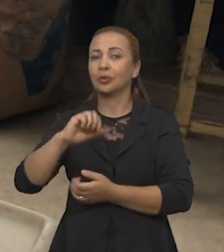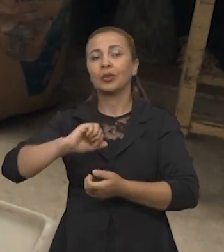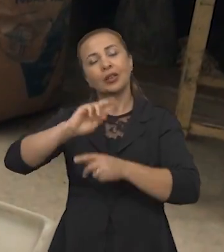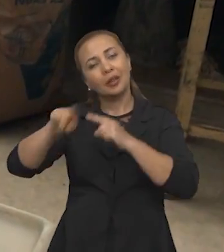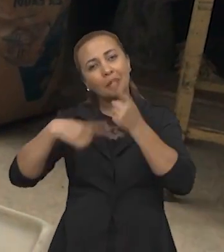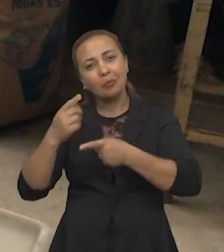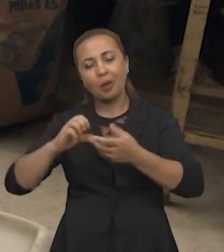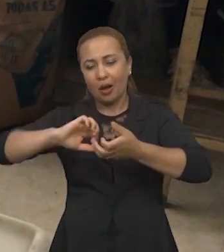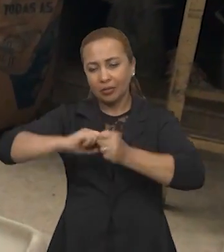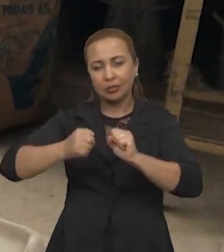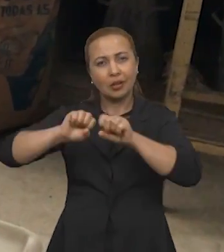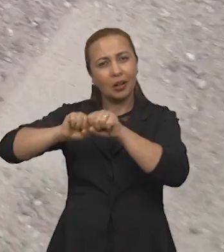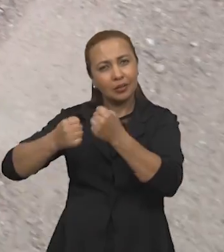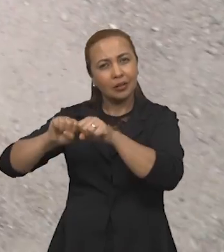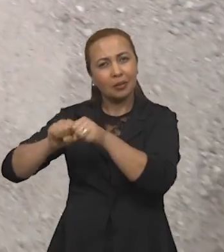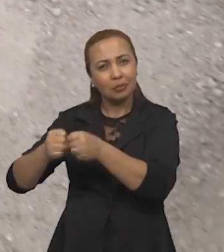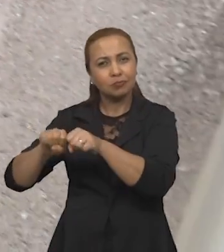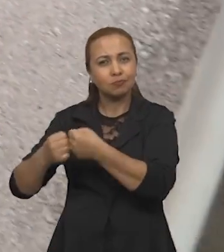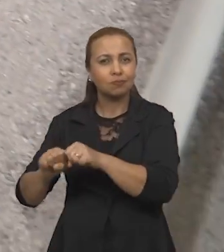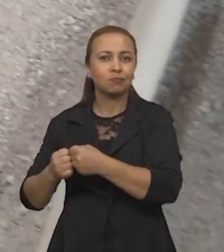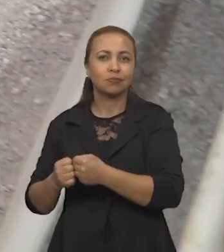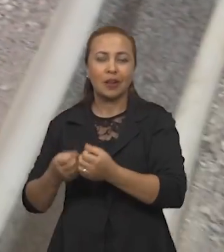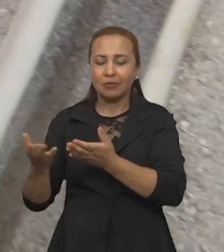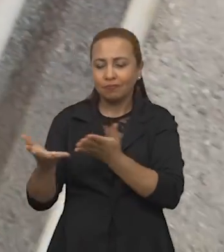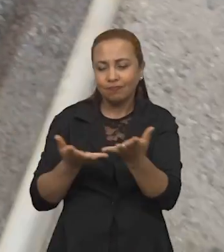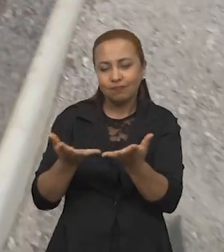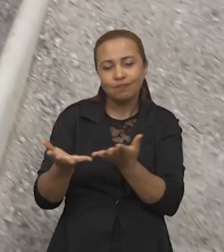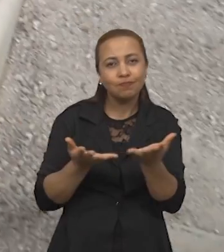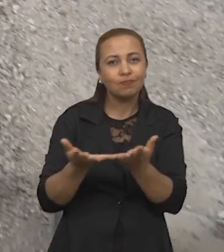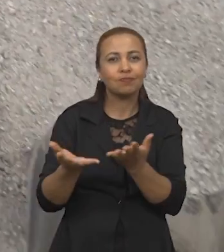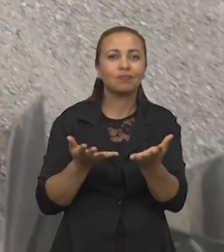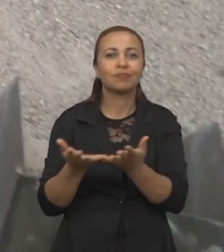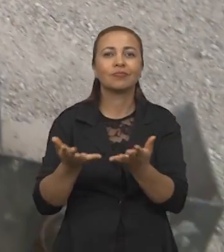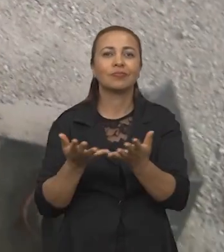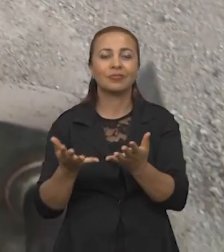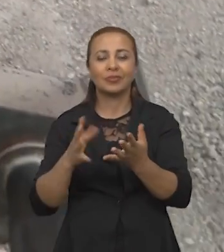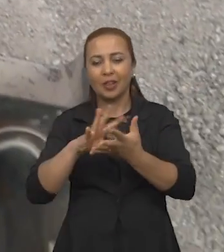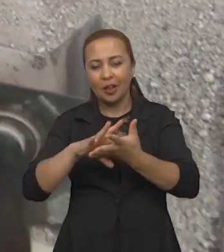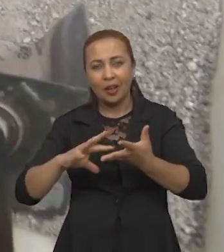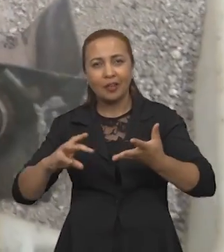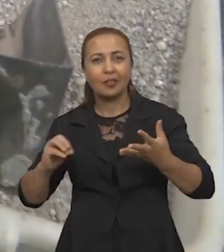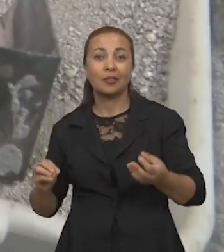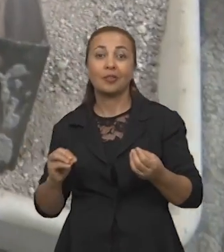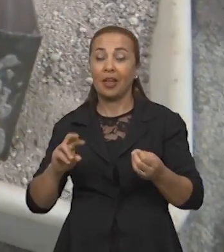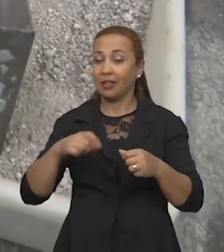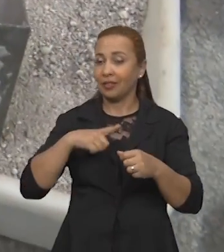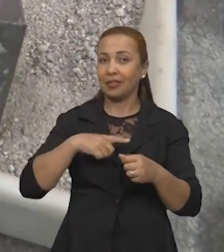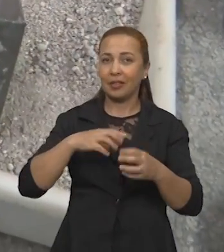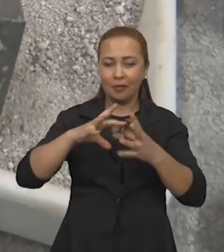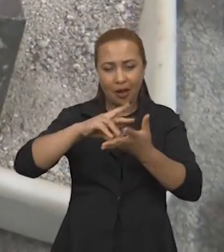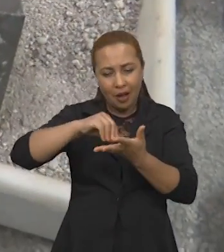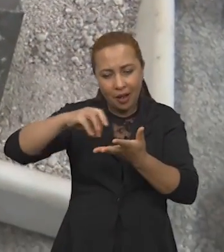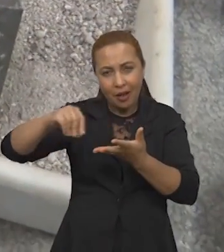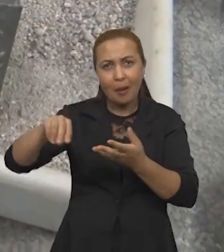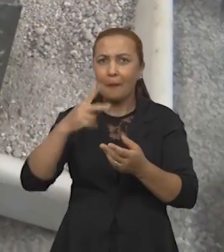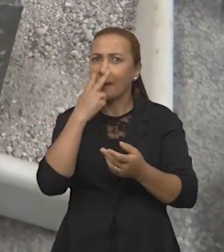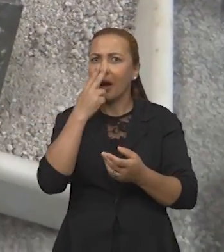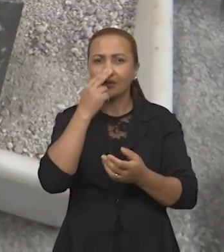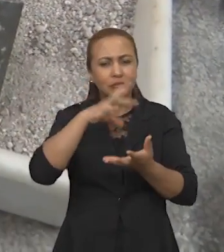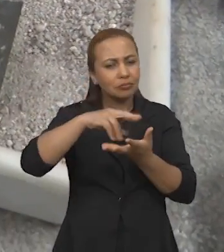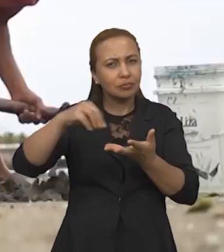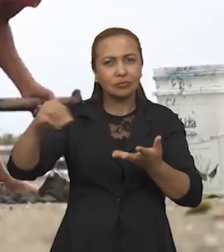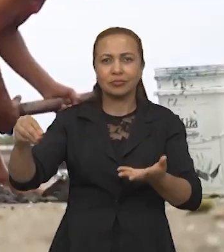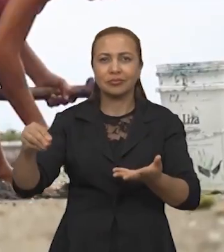por um processo de trituração, depois um processo de peneiramento para retirar o excesso de finos. Então, gente ficou com um material muito